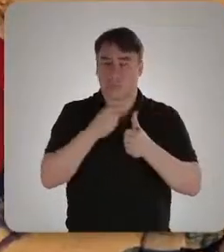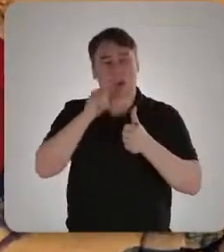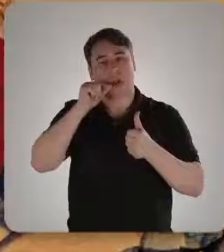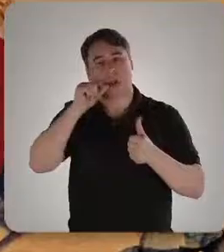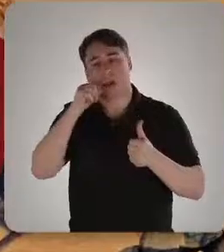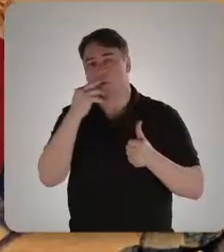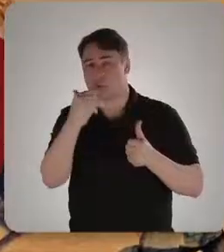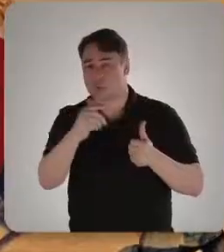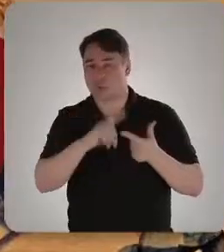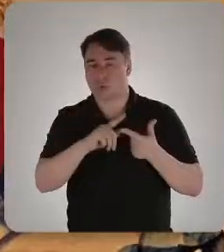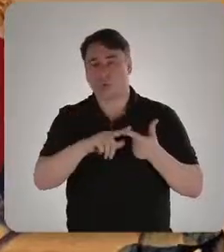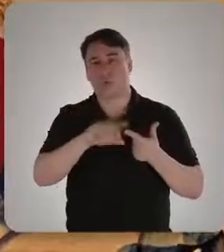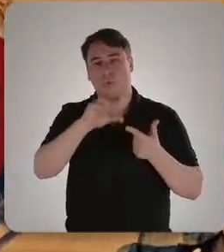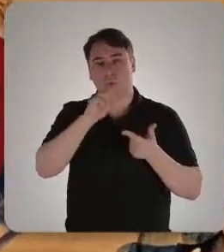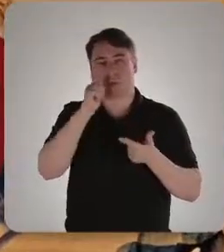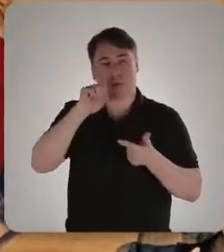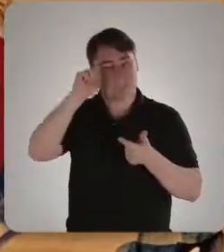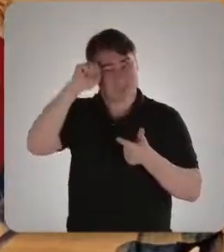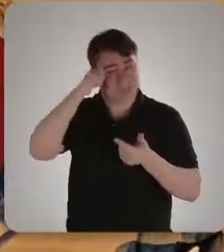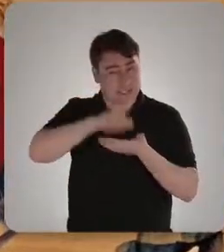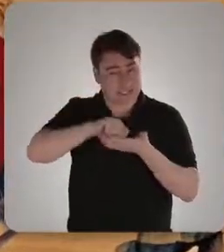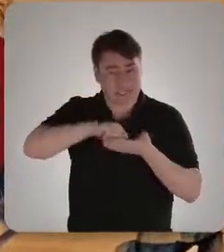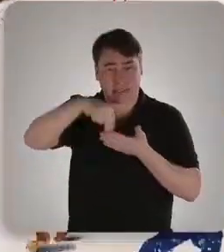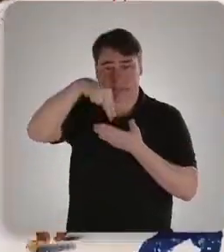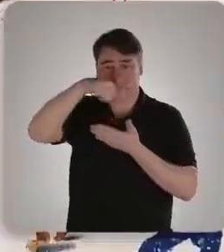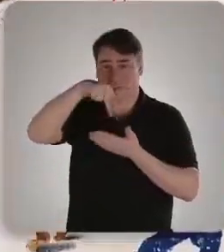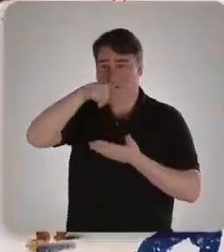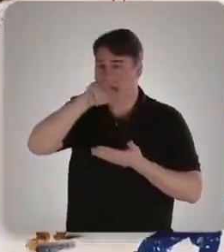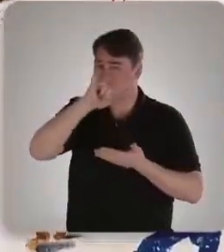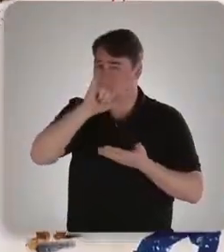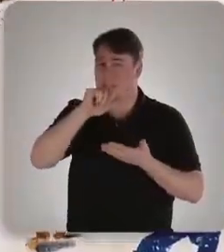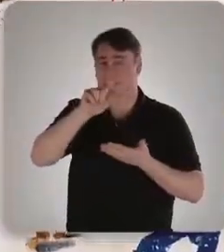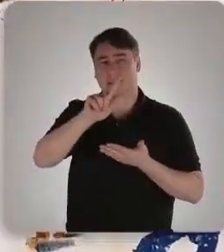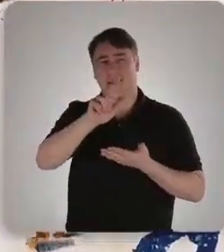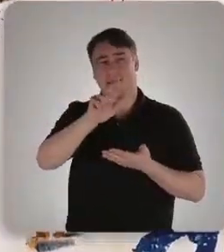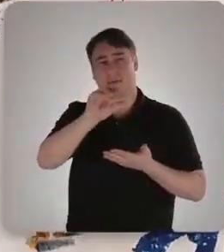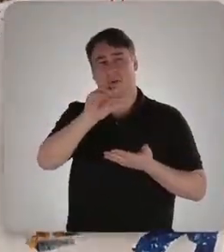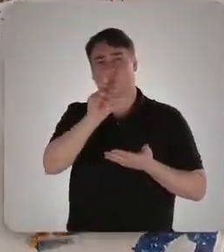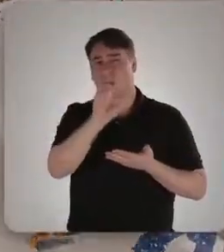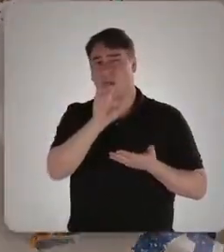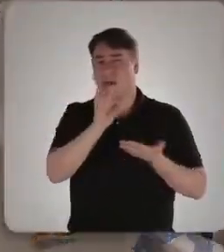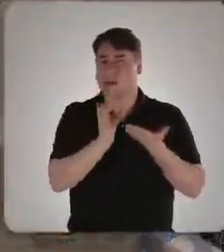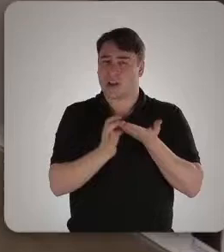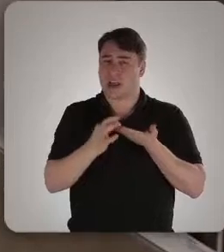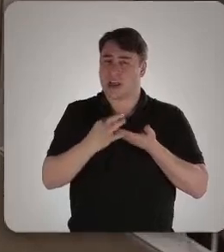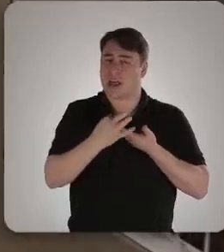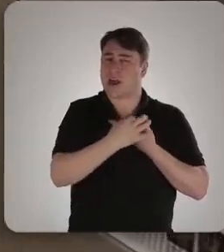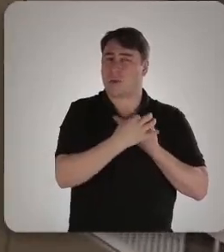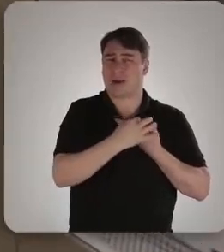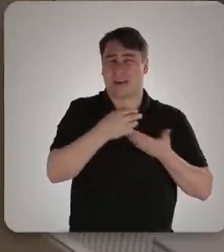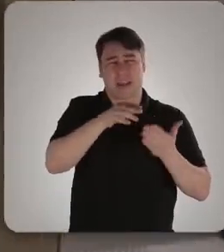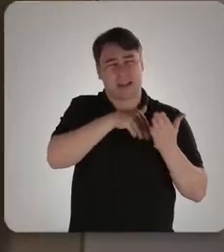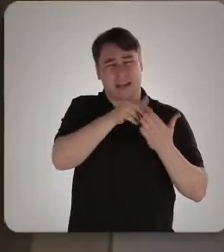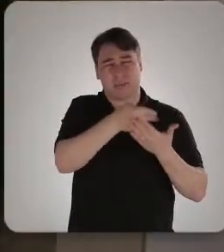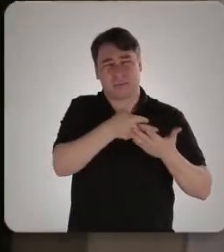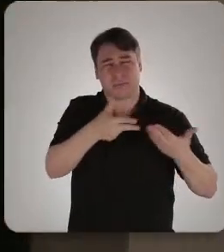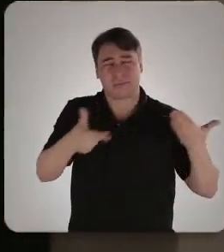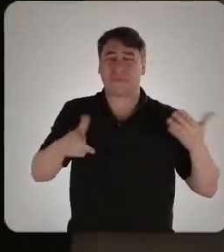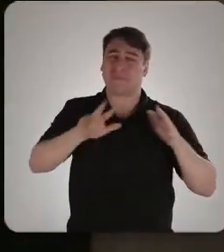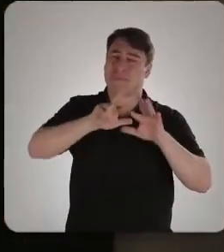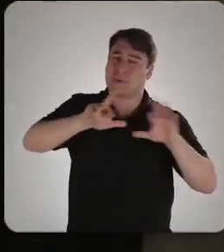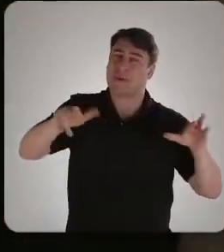lápis de cor, depois carvão, nanquim, guache, aquarela. Haja desenho para tanta